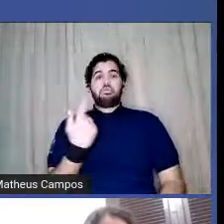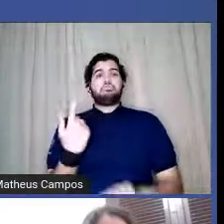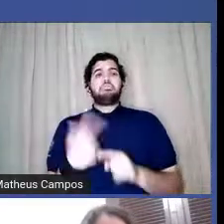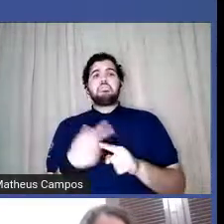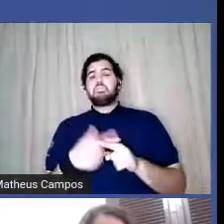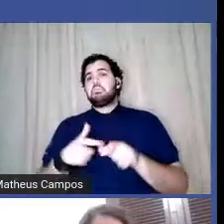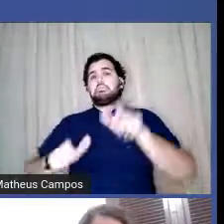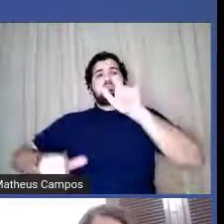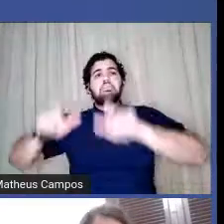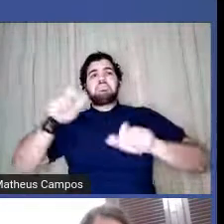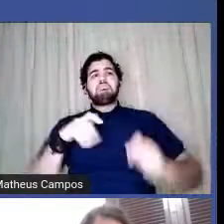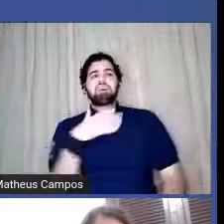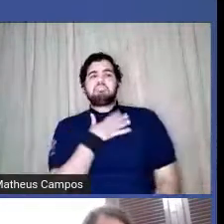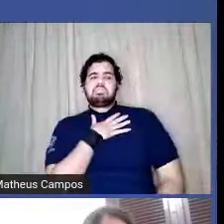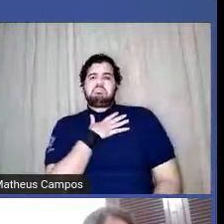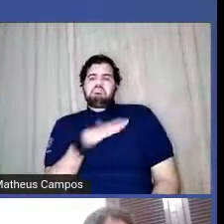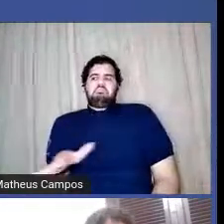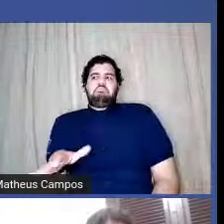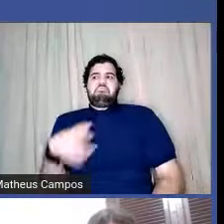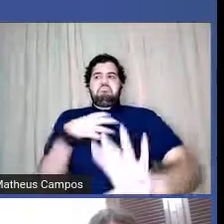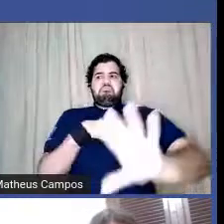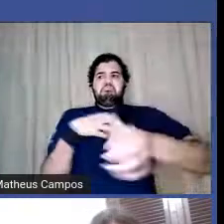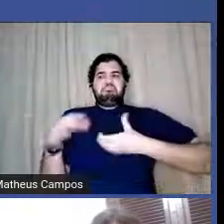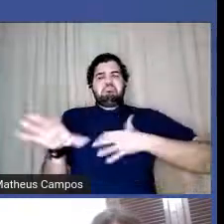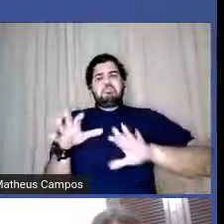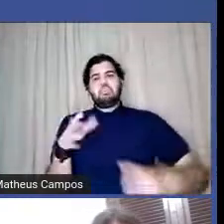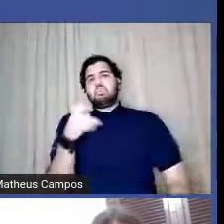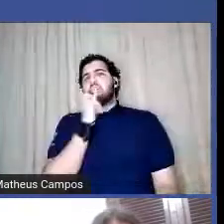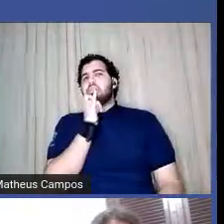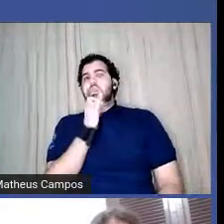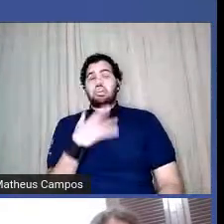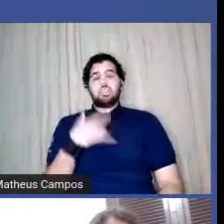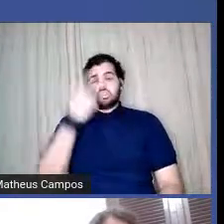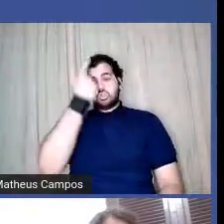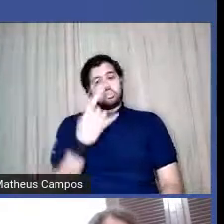afetar outra pessoa eu achei que aquilo só servia para mim